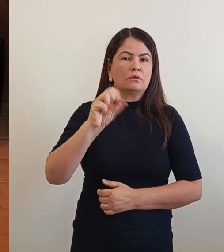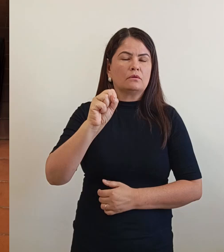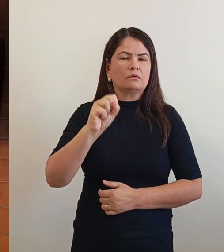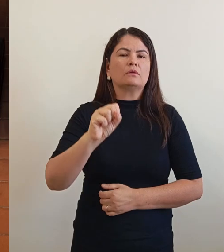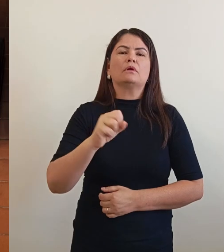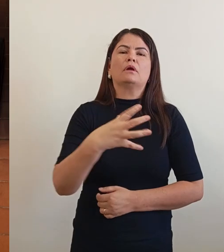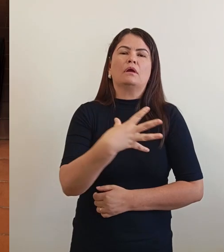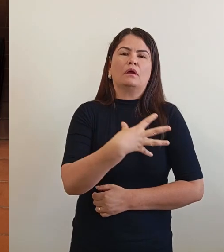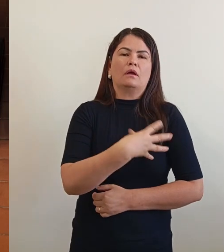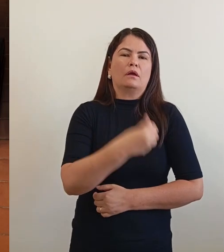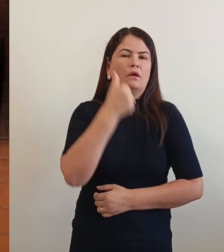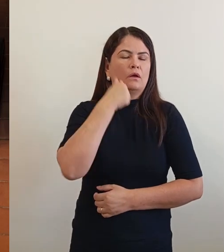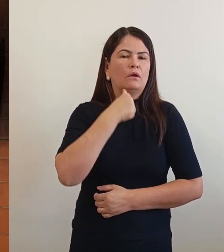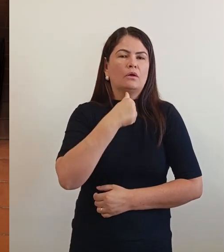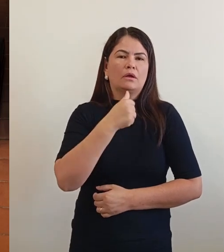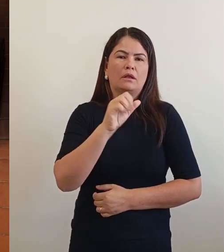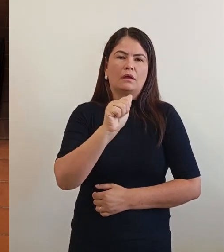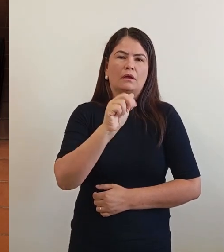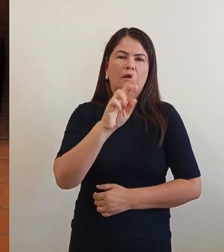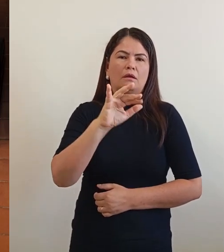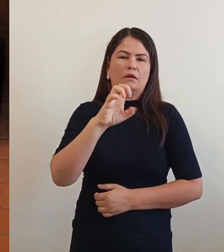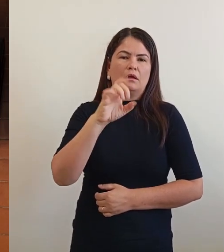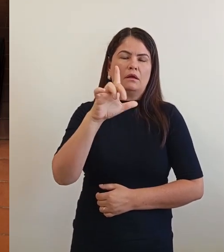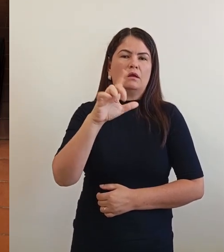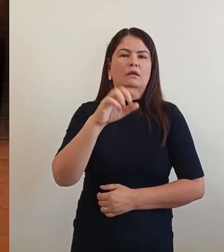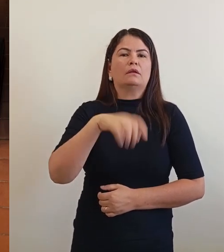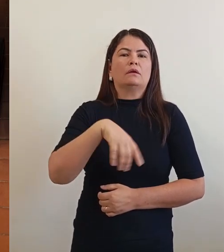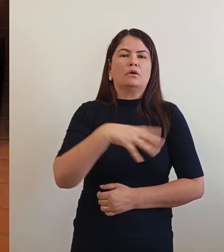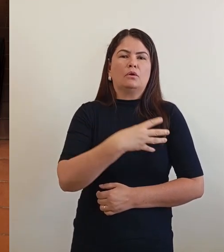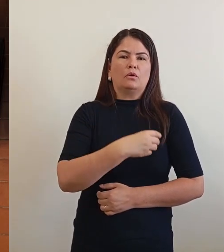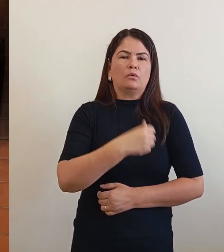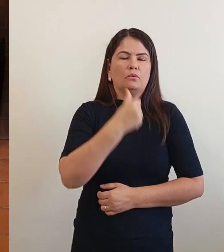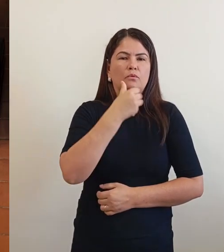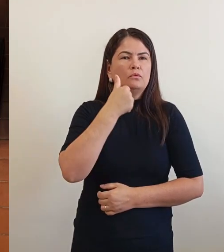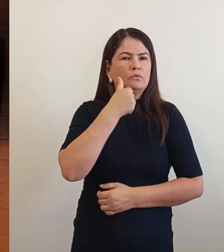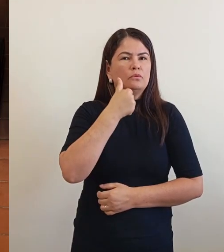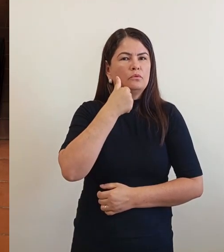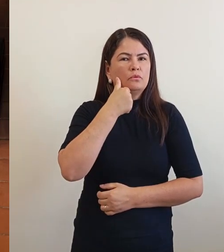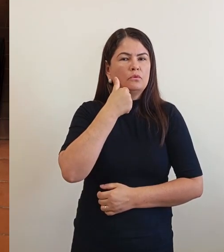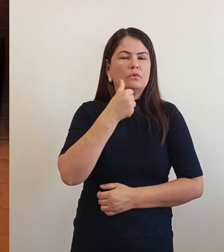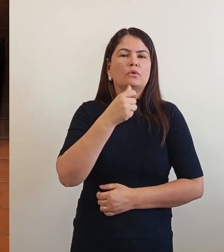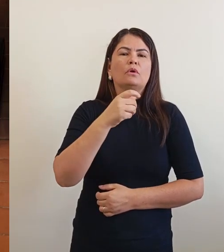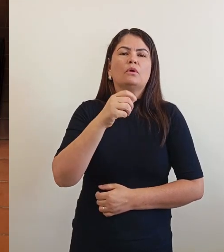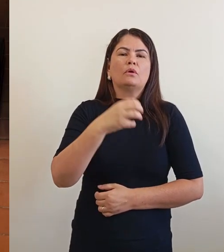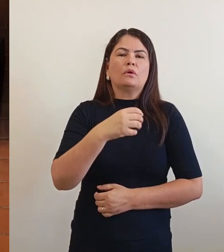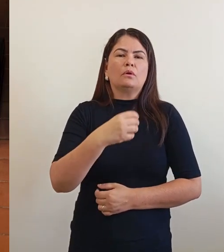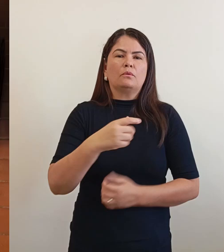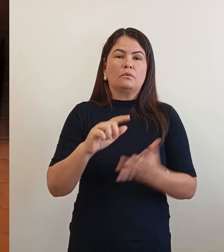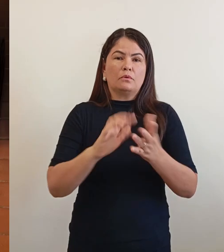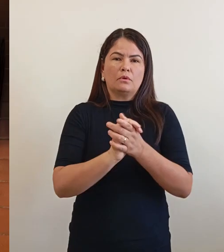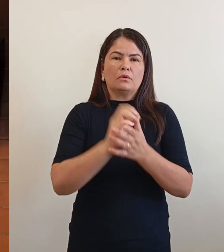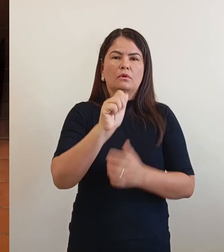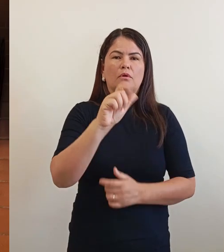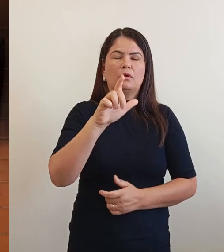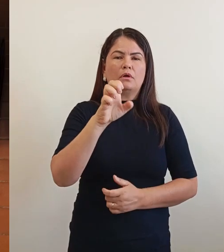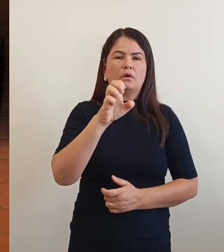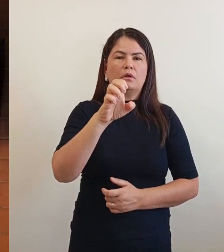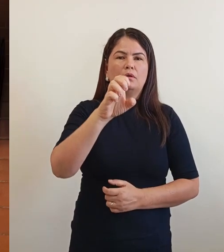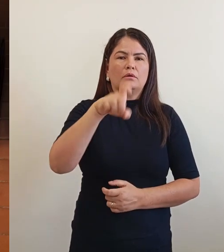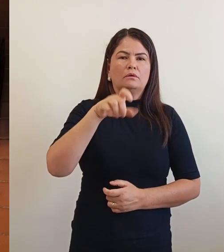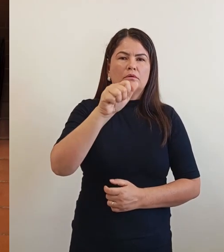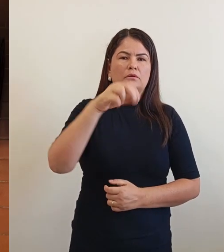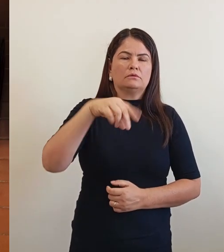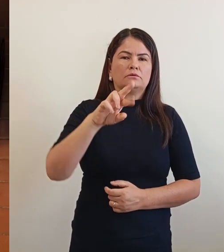aqui, o Alexandre, o nosso, tem a Romi, que é minha enteada, que é bancária, tem o